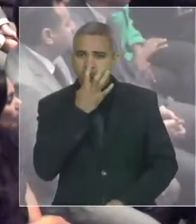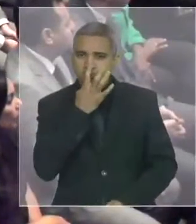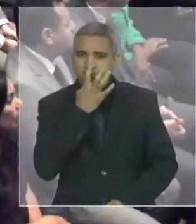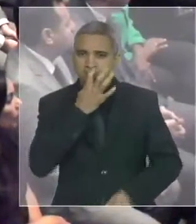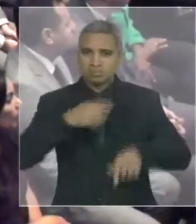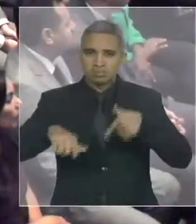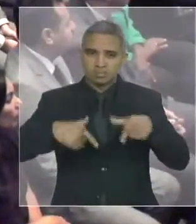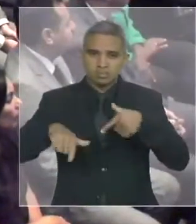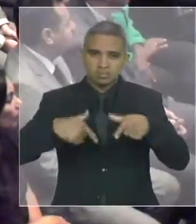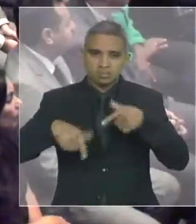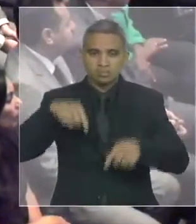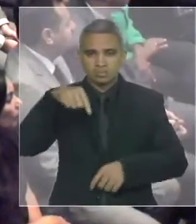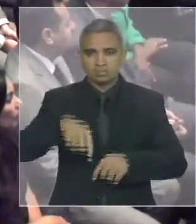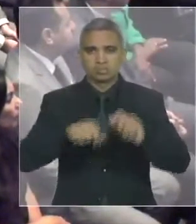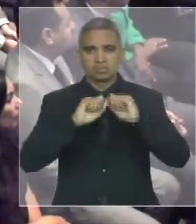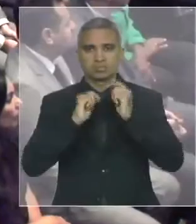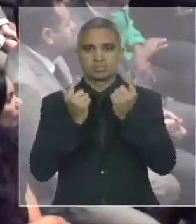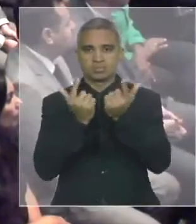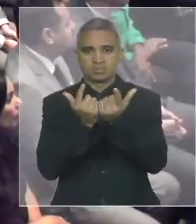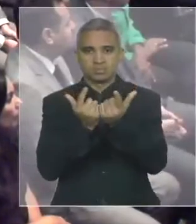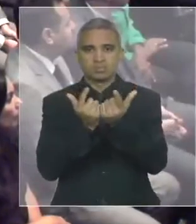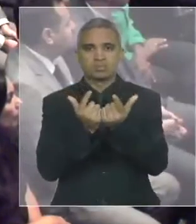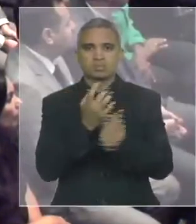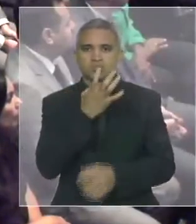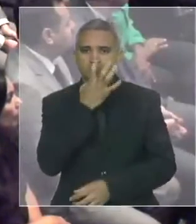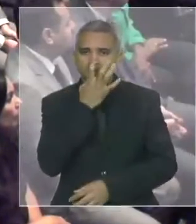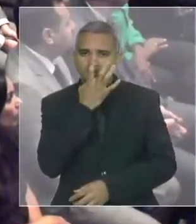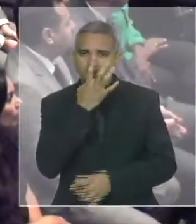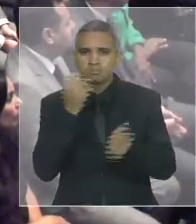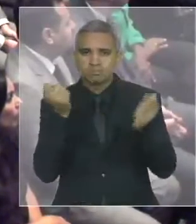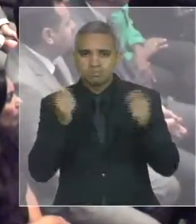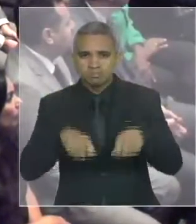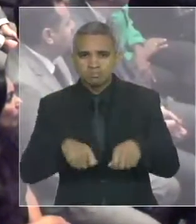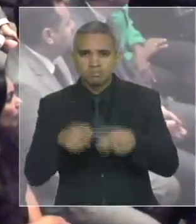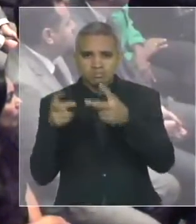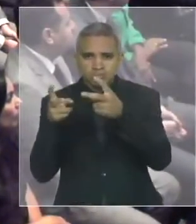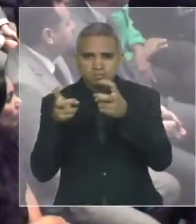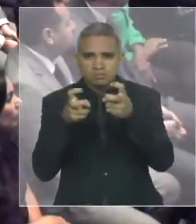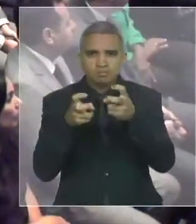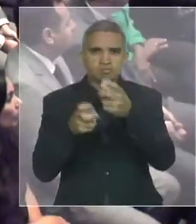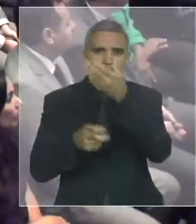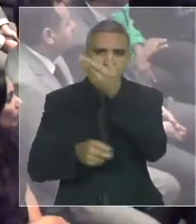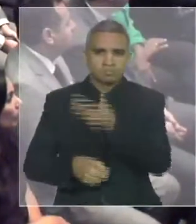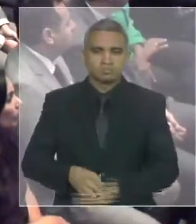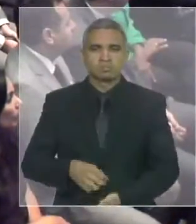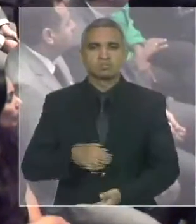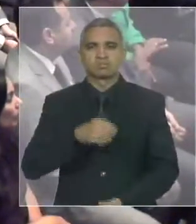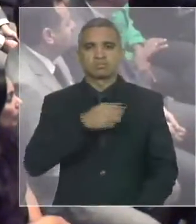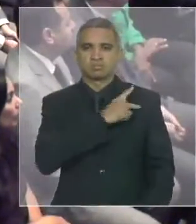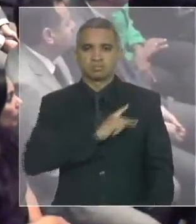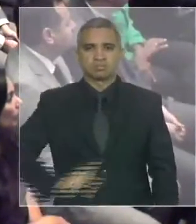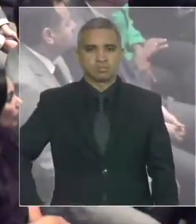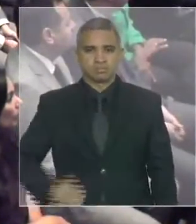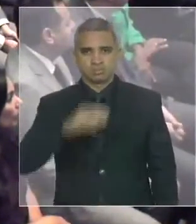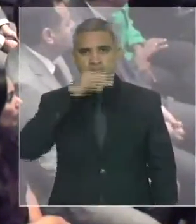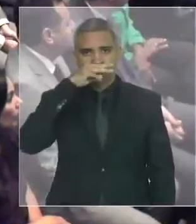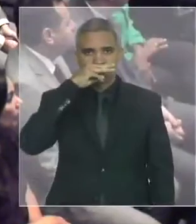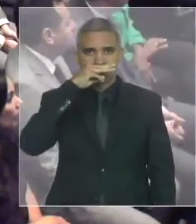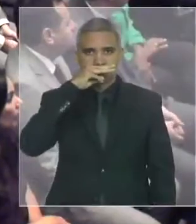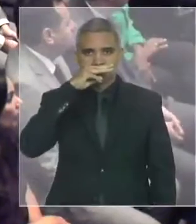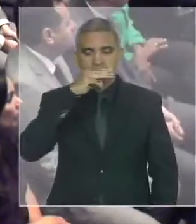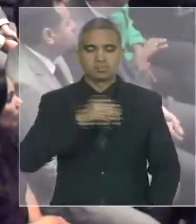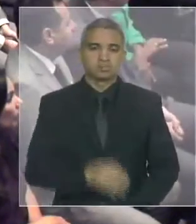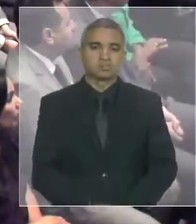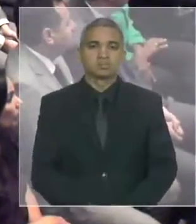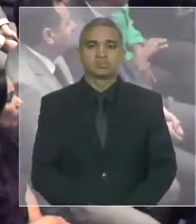parlamentares têm testemunhado as inúmeras virtudes do Presidente Humberto, reveladas ao longo